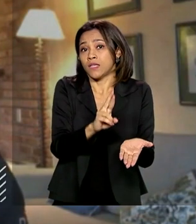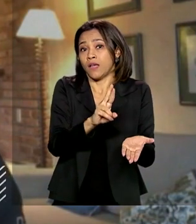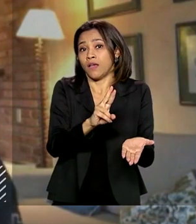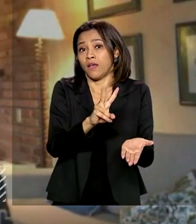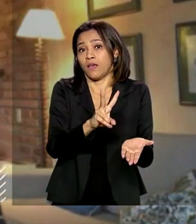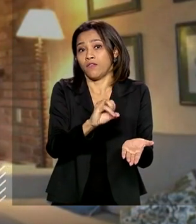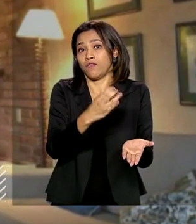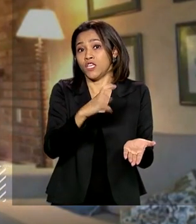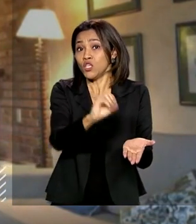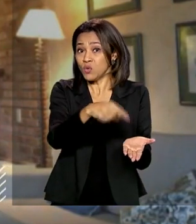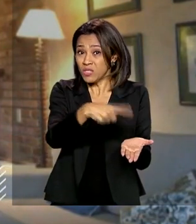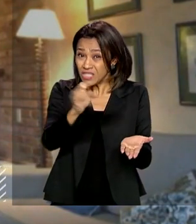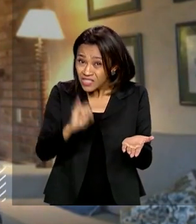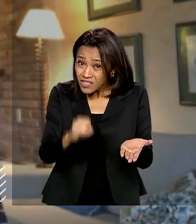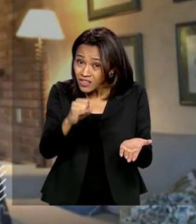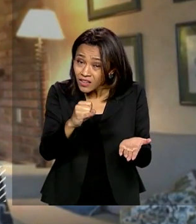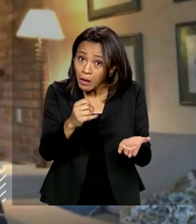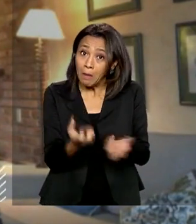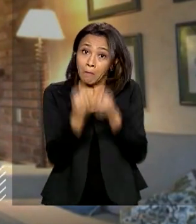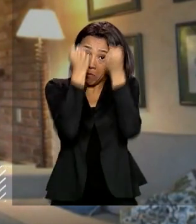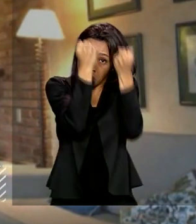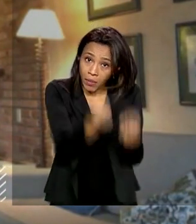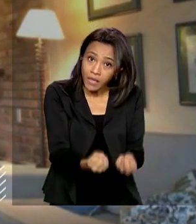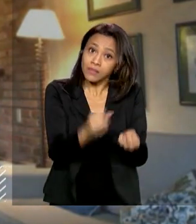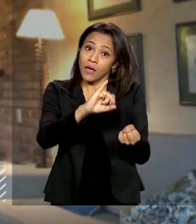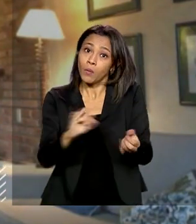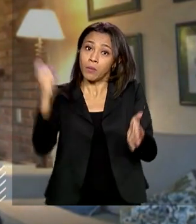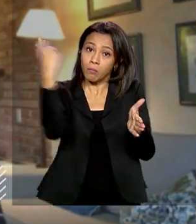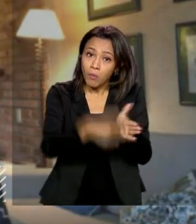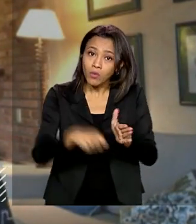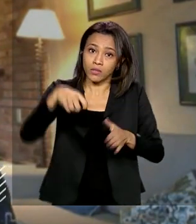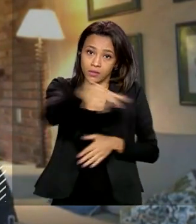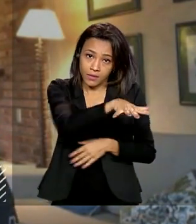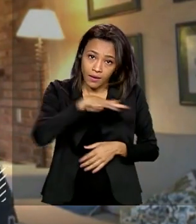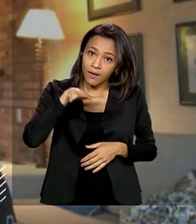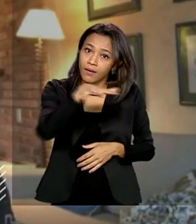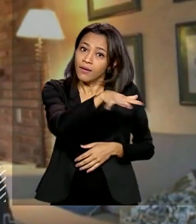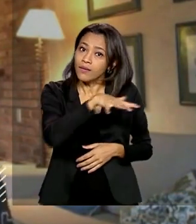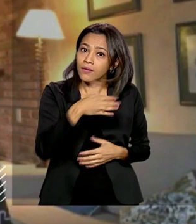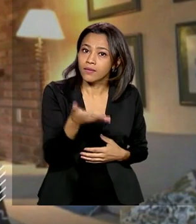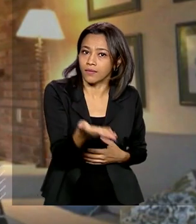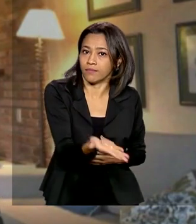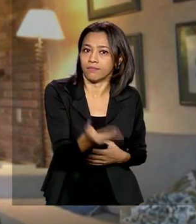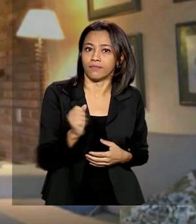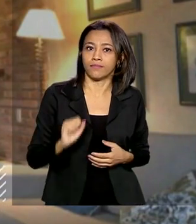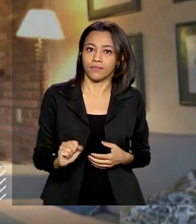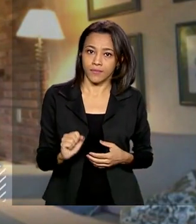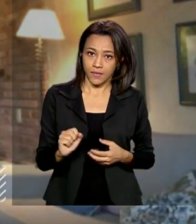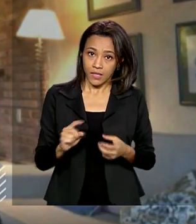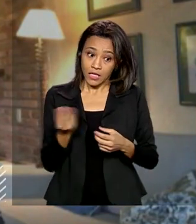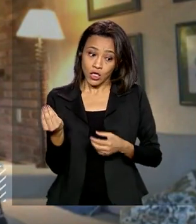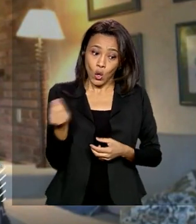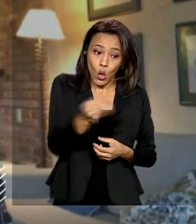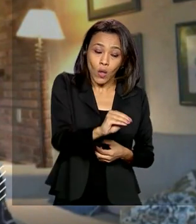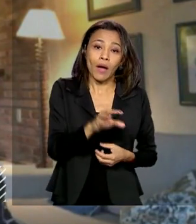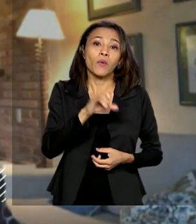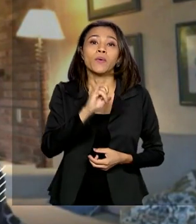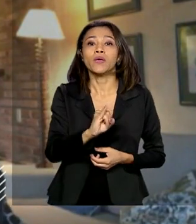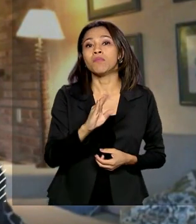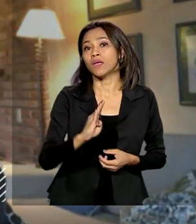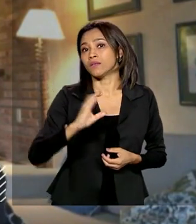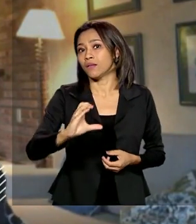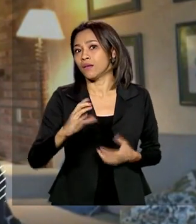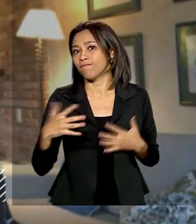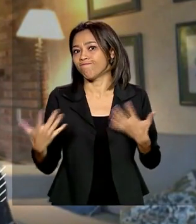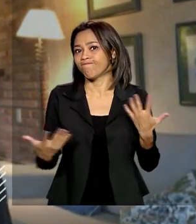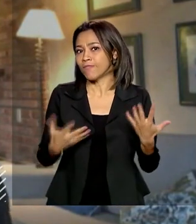sendo punido numa reforma tributária ou com a introdução do EBC, ele tem que ser olhado